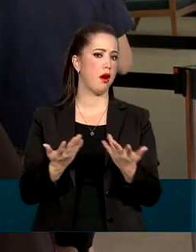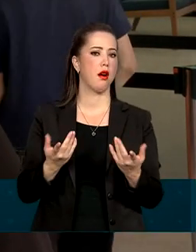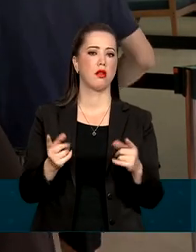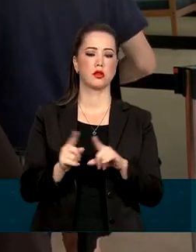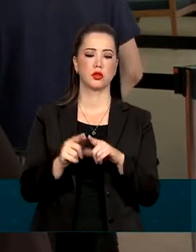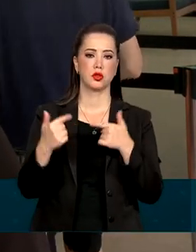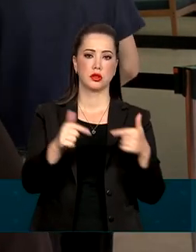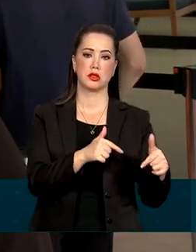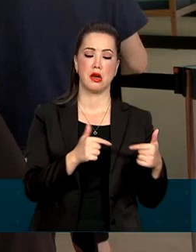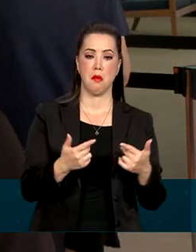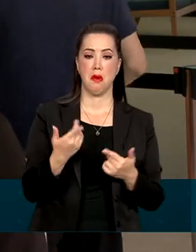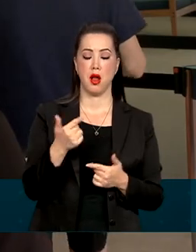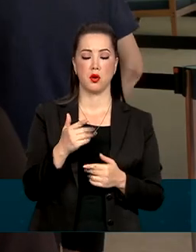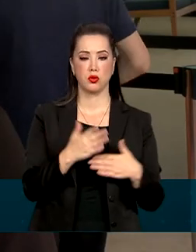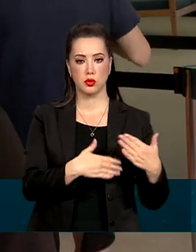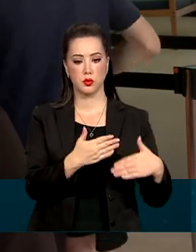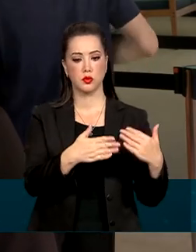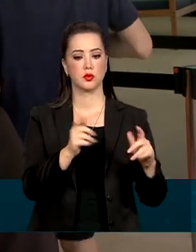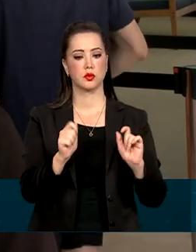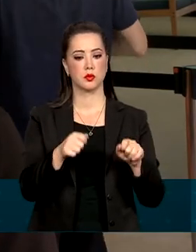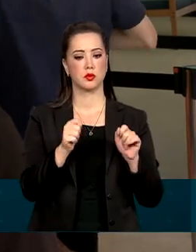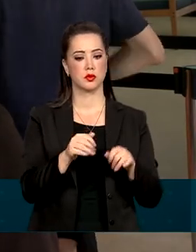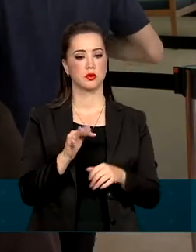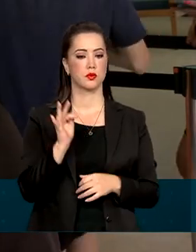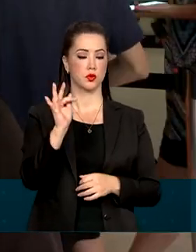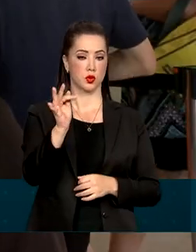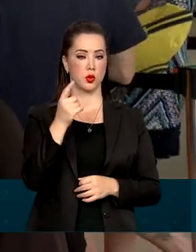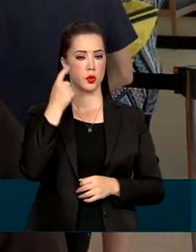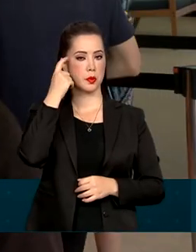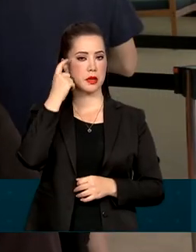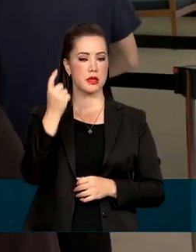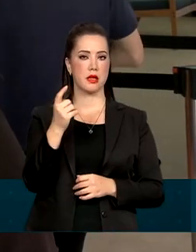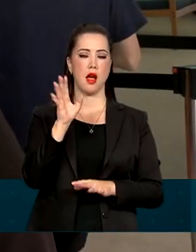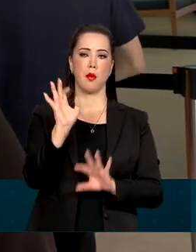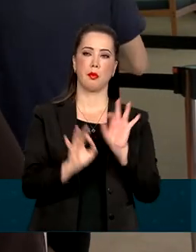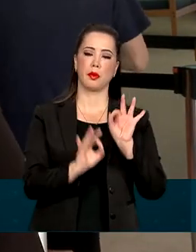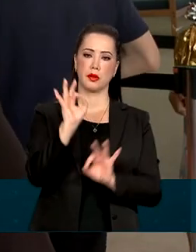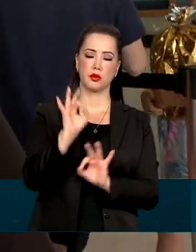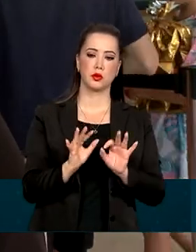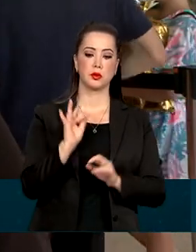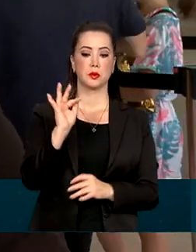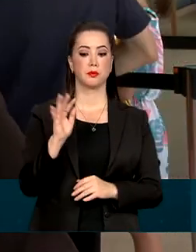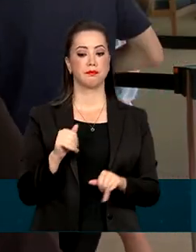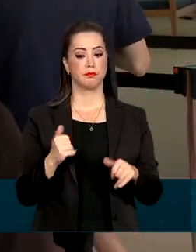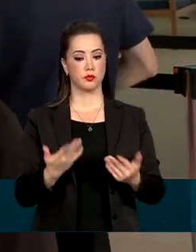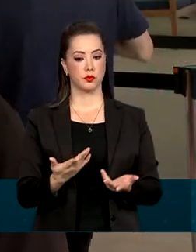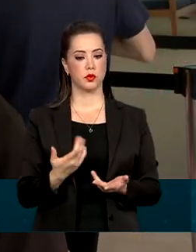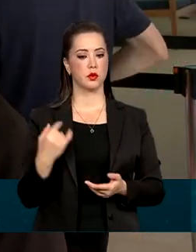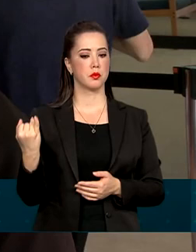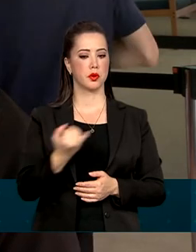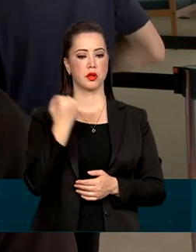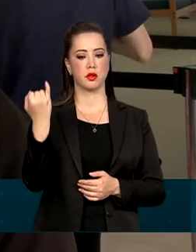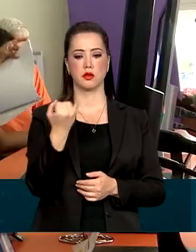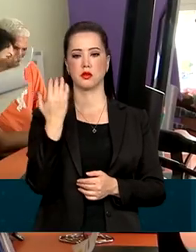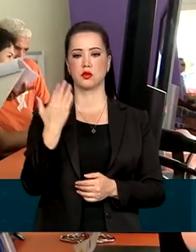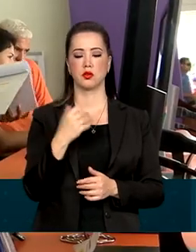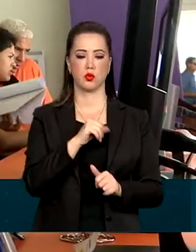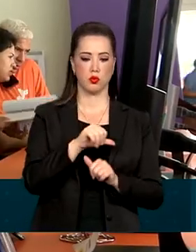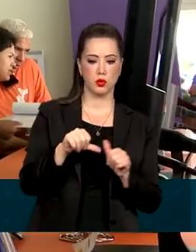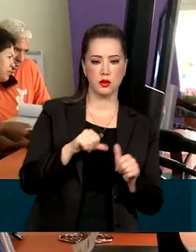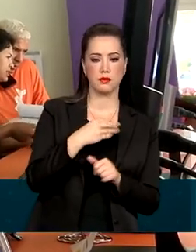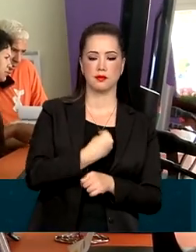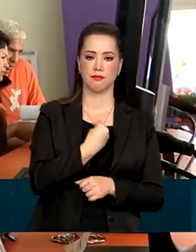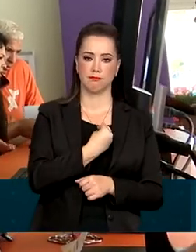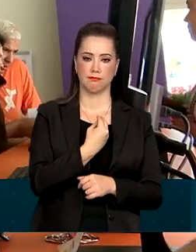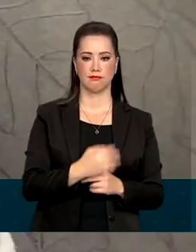para poder seguir, até mesmo almejar novos projetos na minha vida, foi um divisor de águas, um recomeço. Além